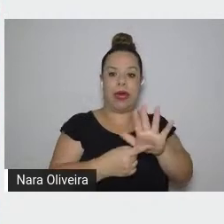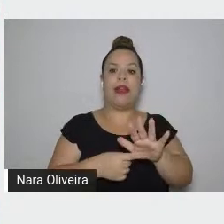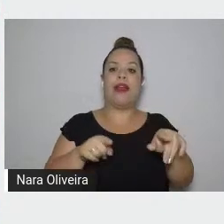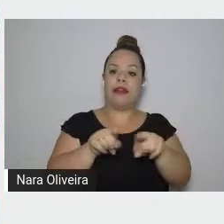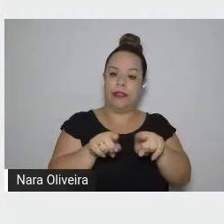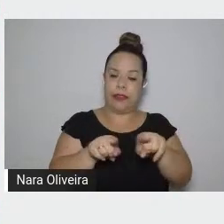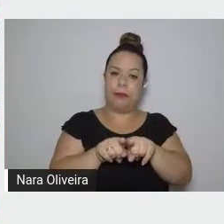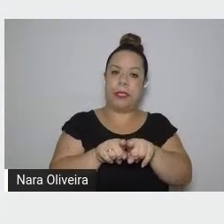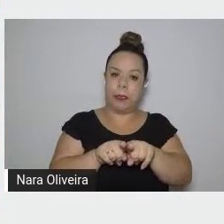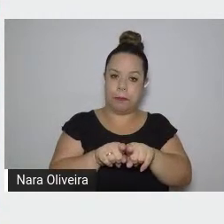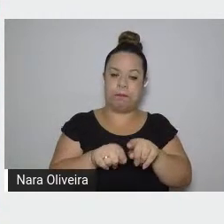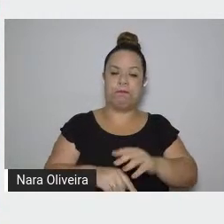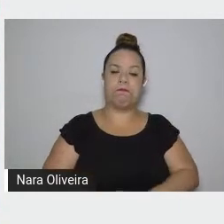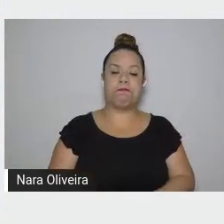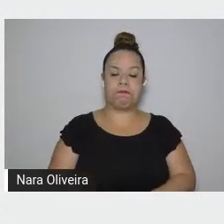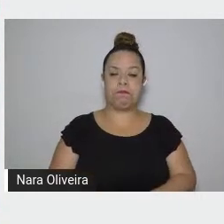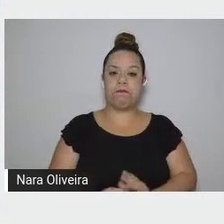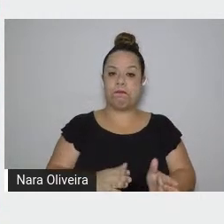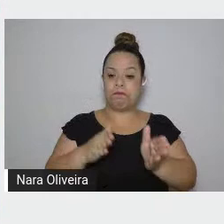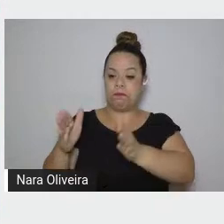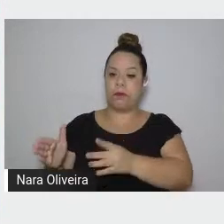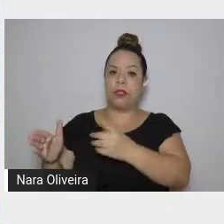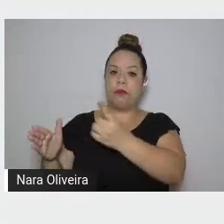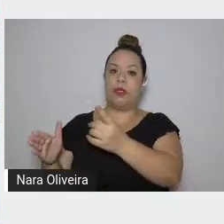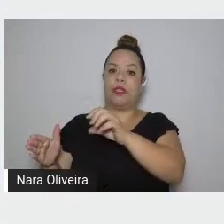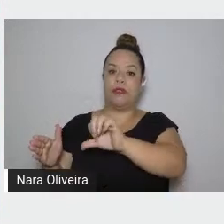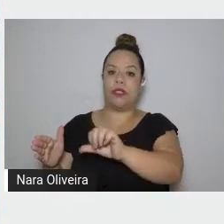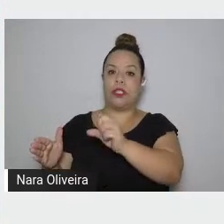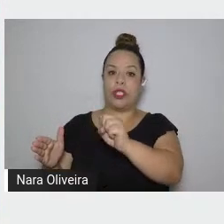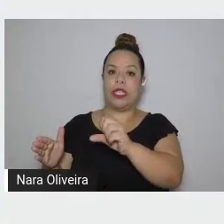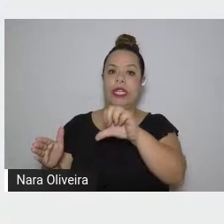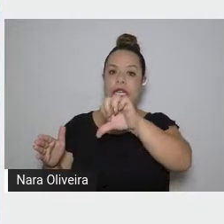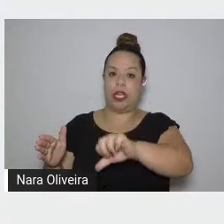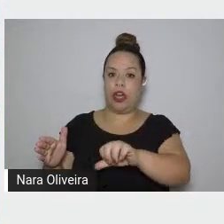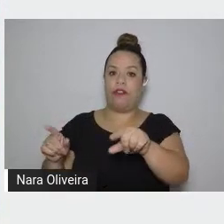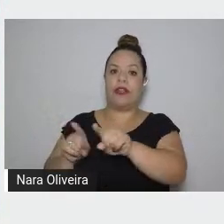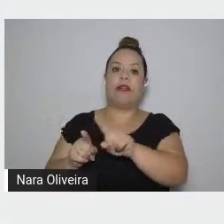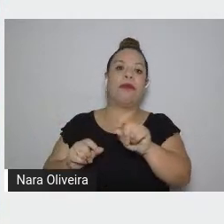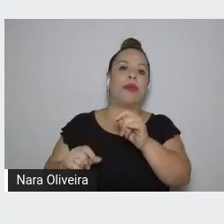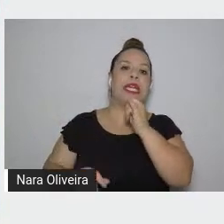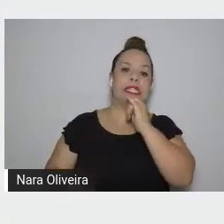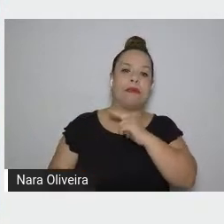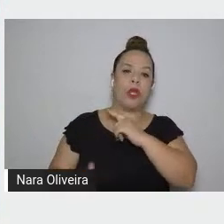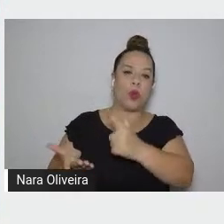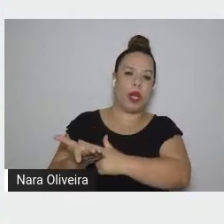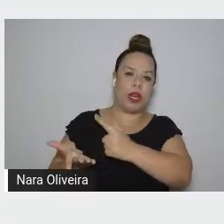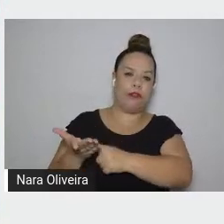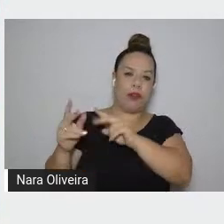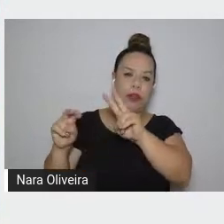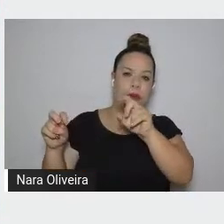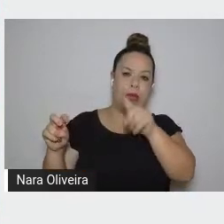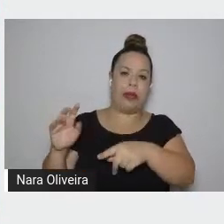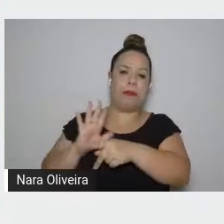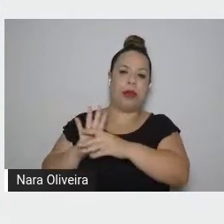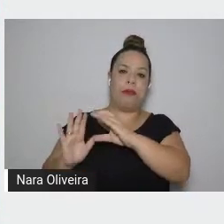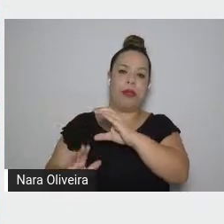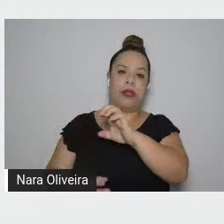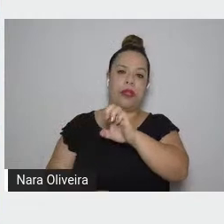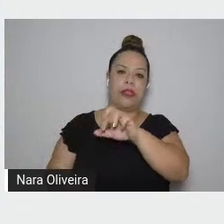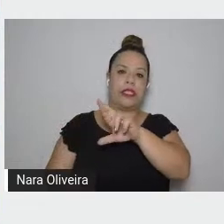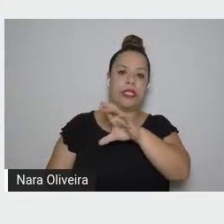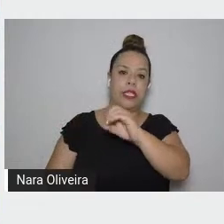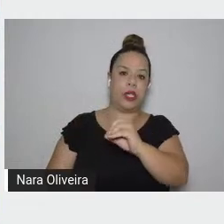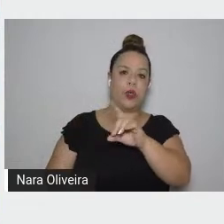em 1989, nós temos a história do Cerco de Lisboa. Como todos sabem,